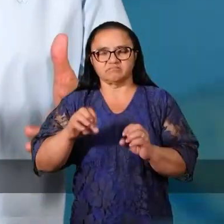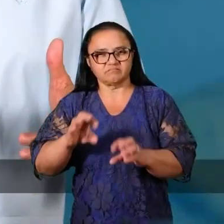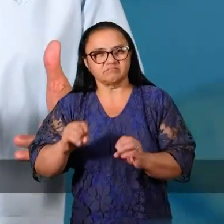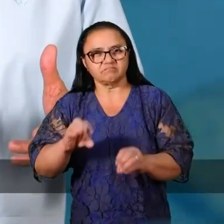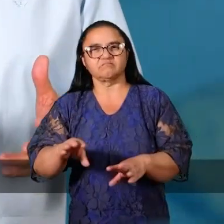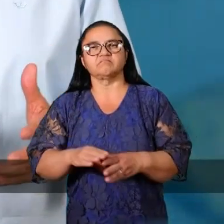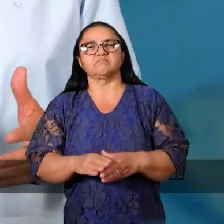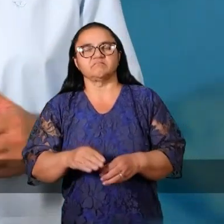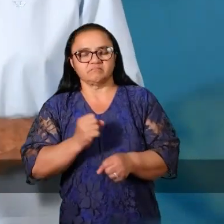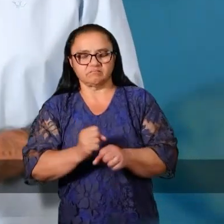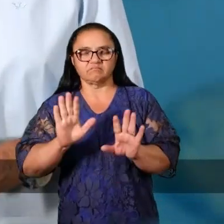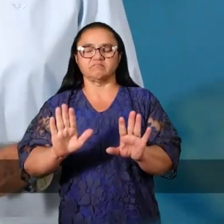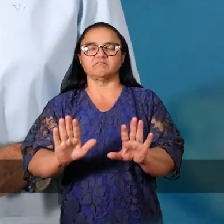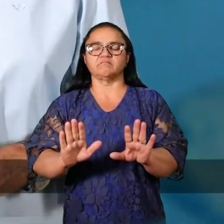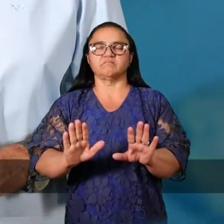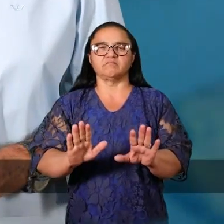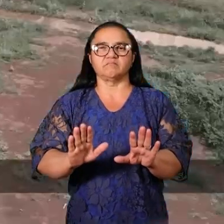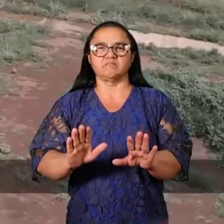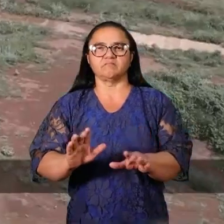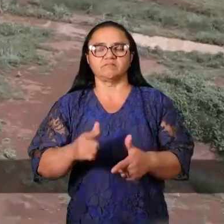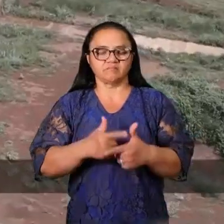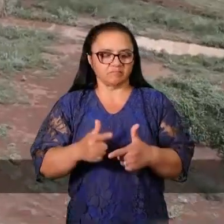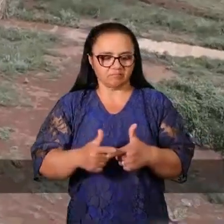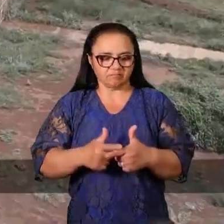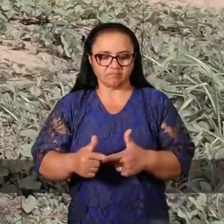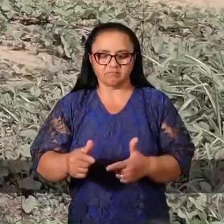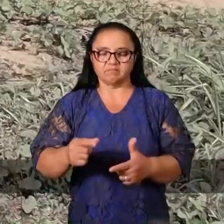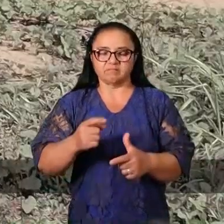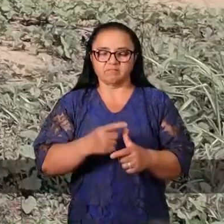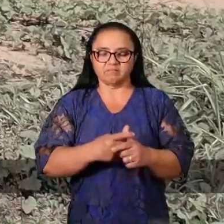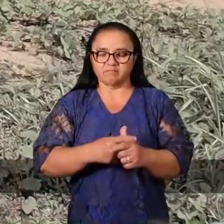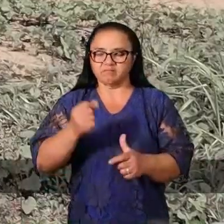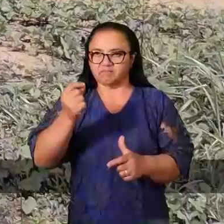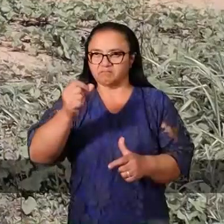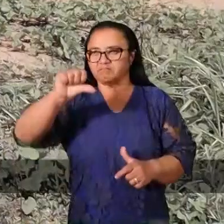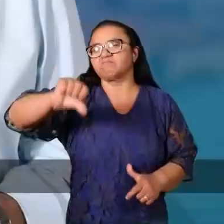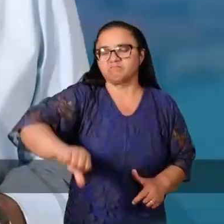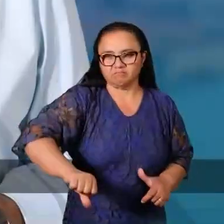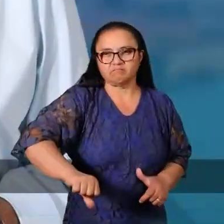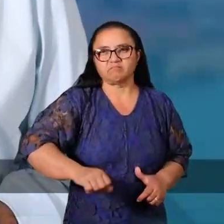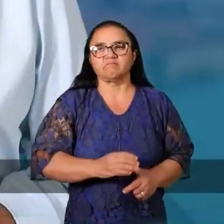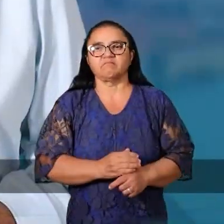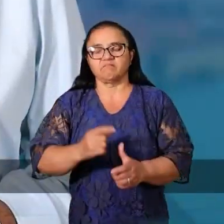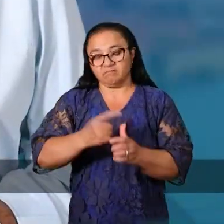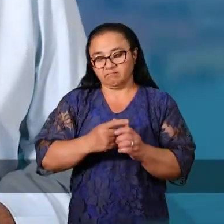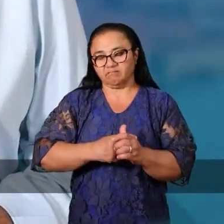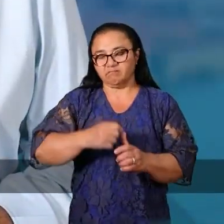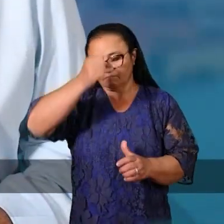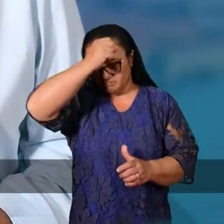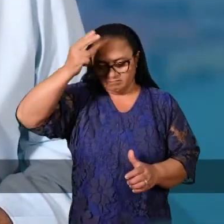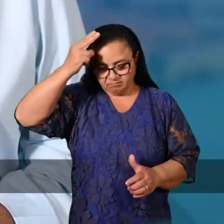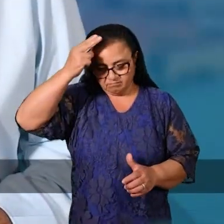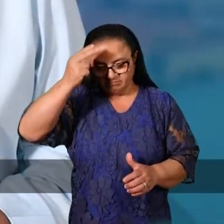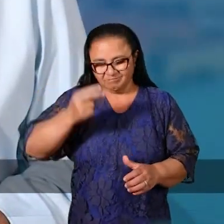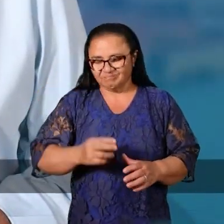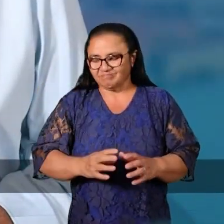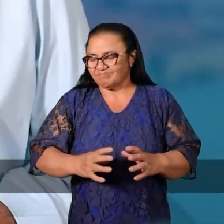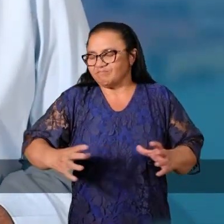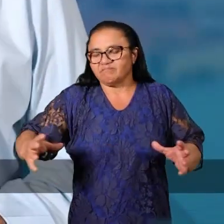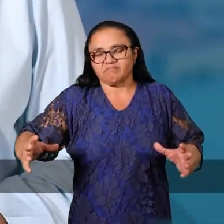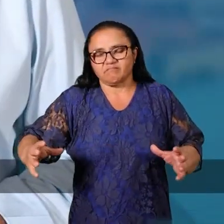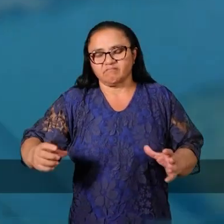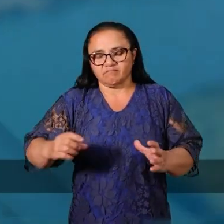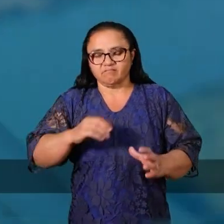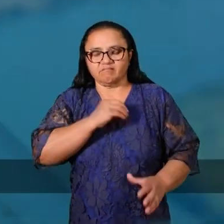Tinha problema na saúde, na educação, obras paradas e a situação financeira era crítica. A dívida